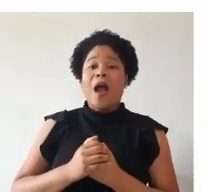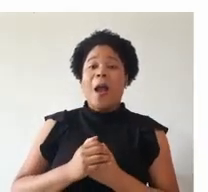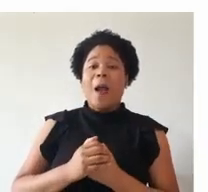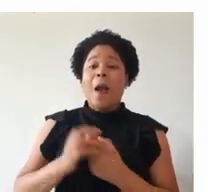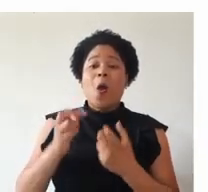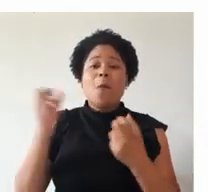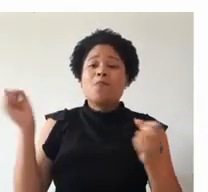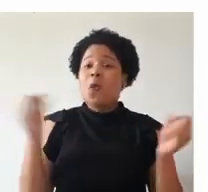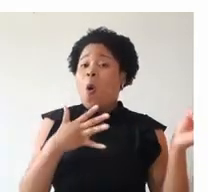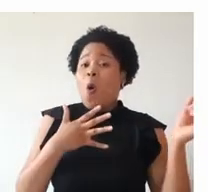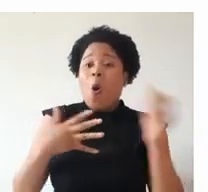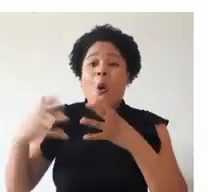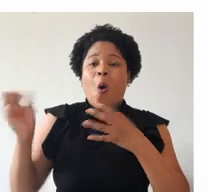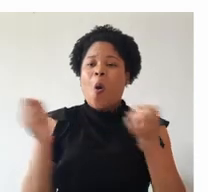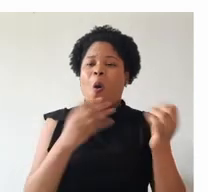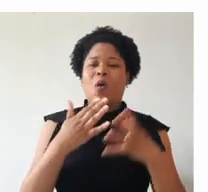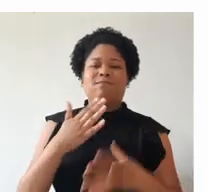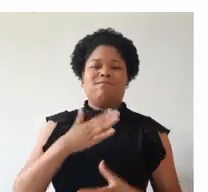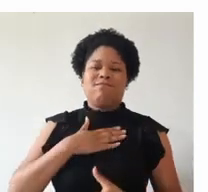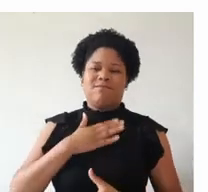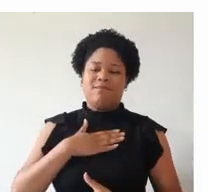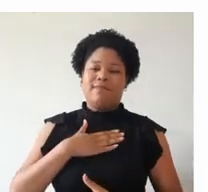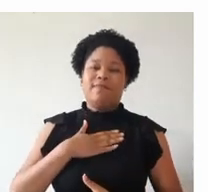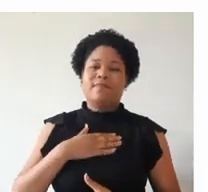de muitas novidades, assim, para mim.